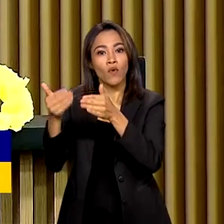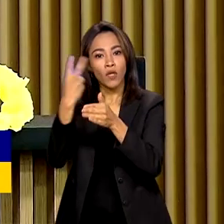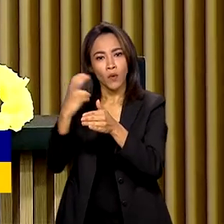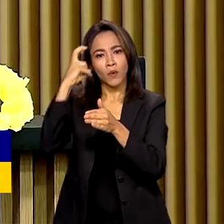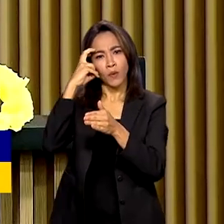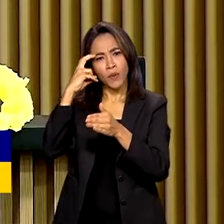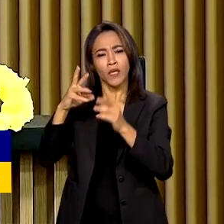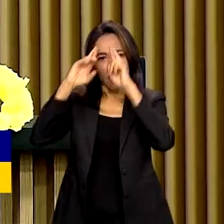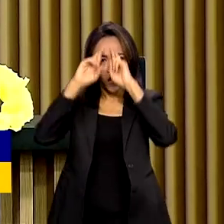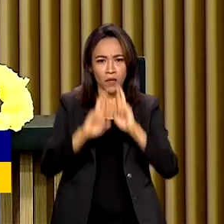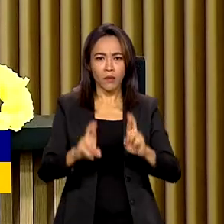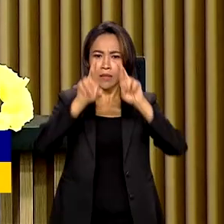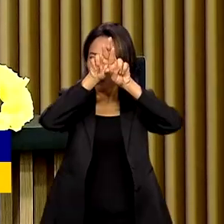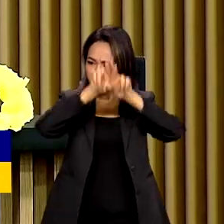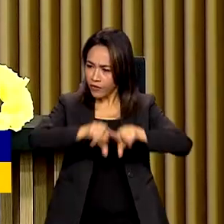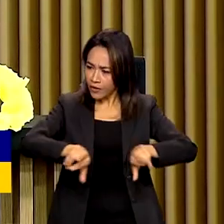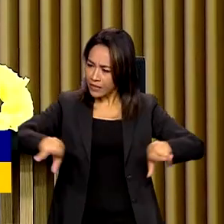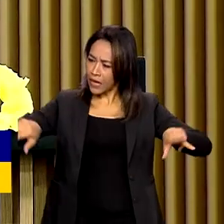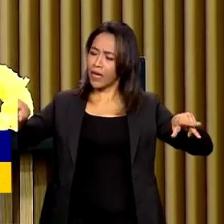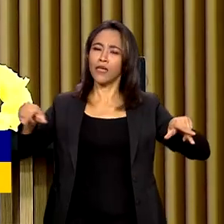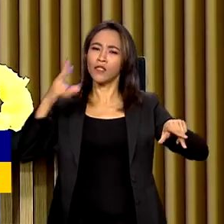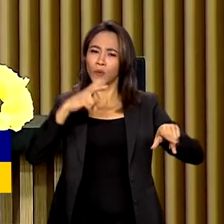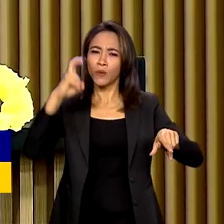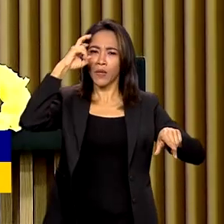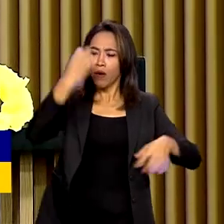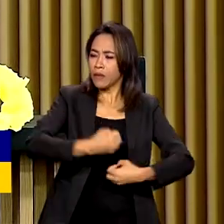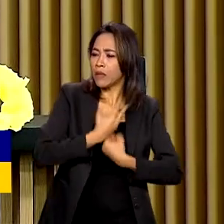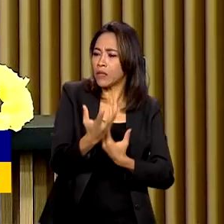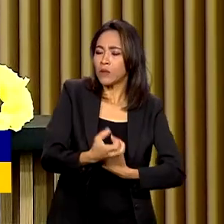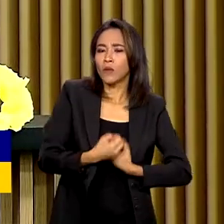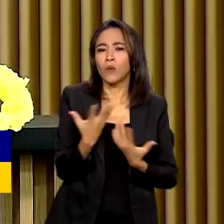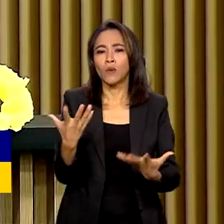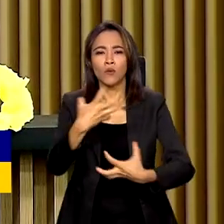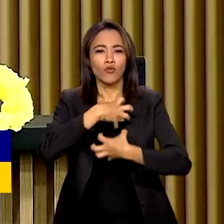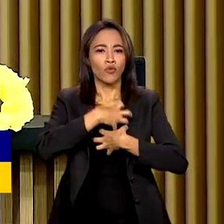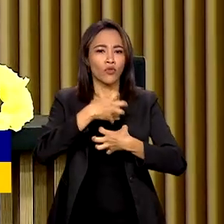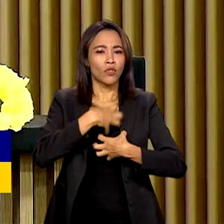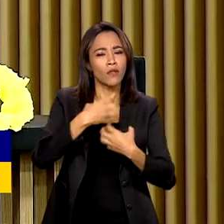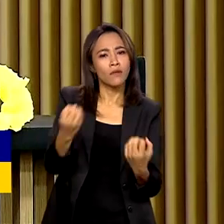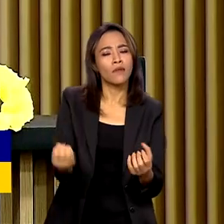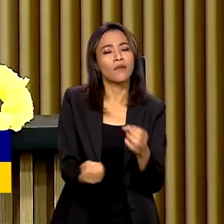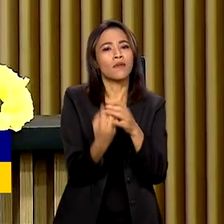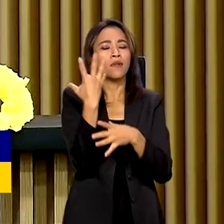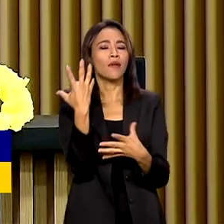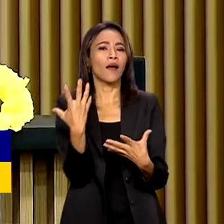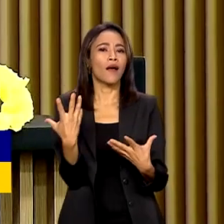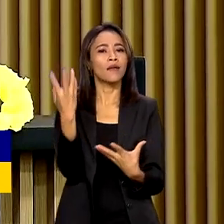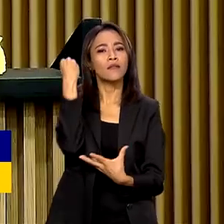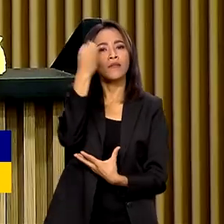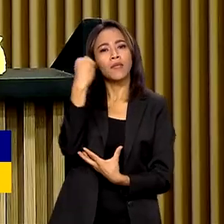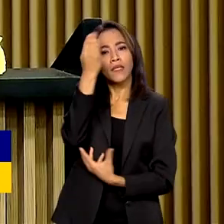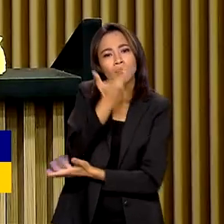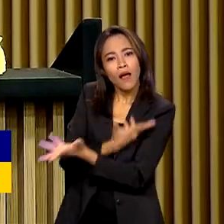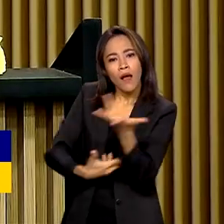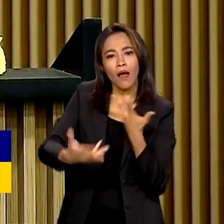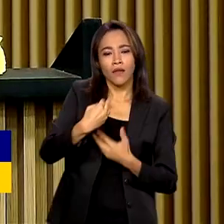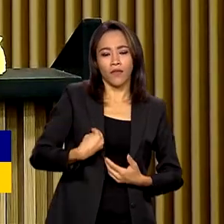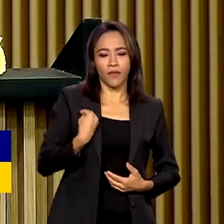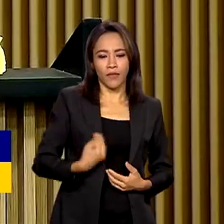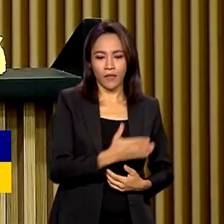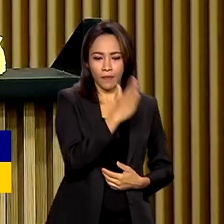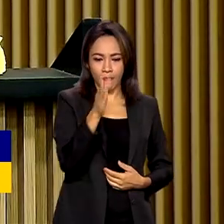diversidade cultural em sua pluralidade de expressões, modos de fazer, criar, produzir e vivenciar a vida. O Dia da